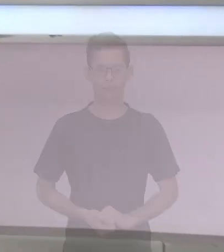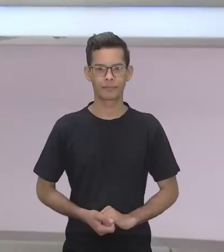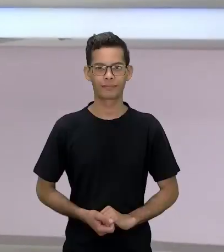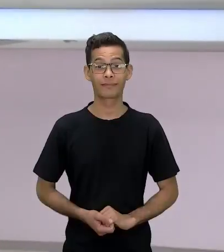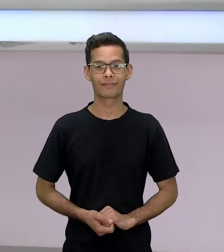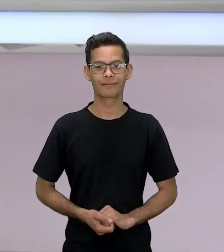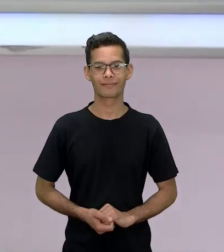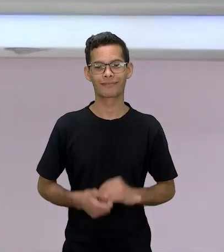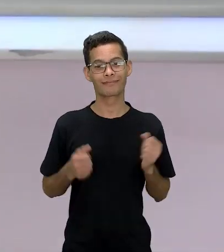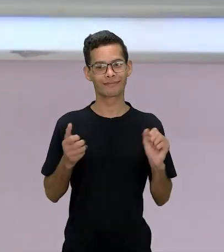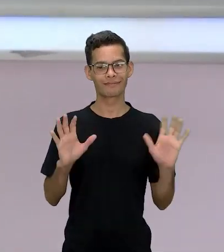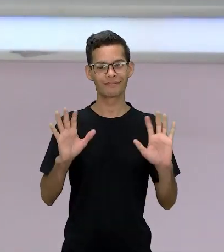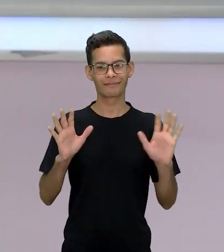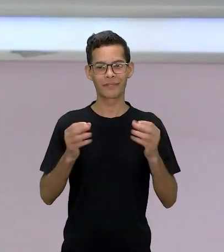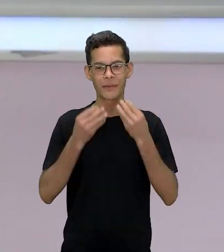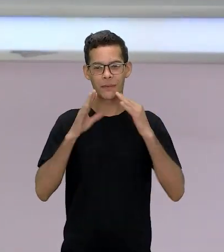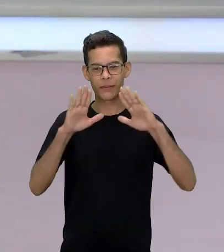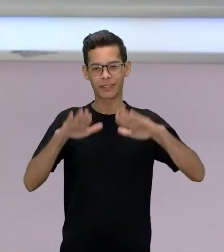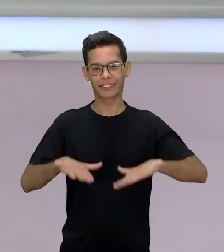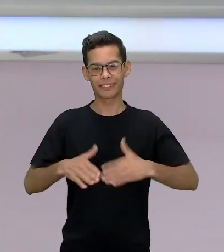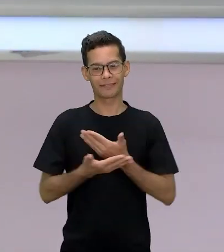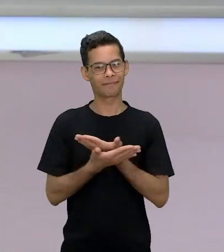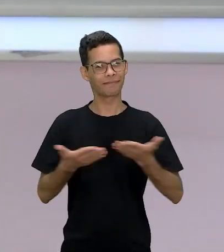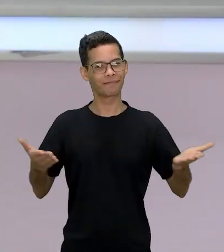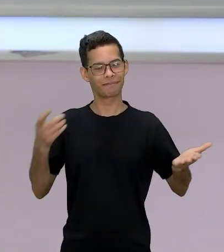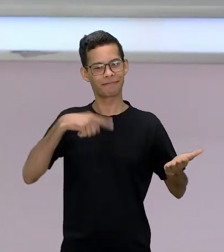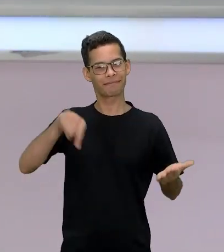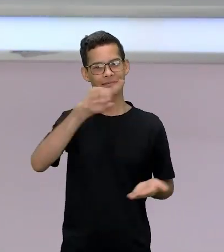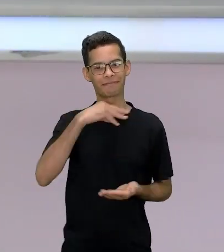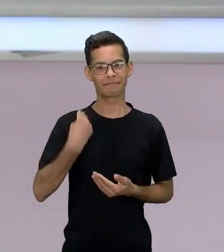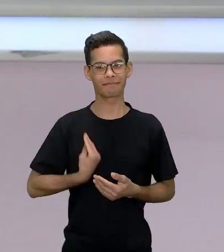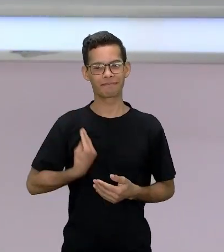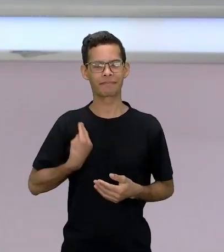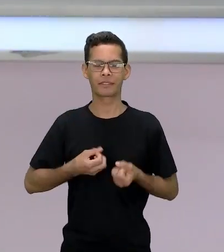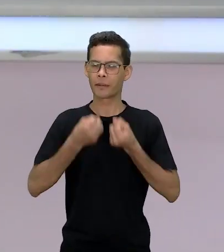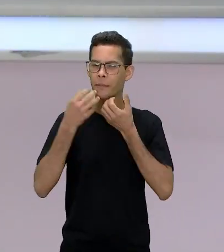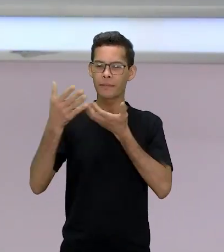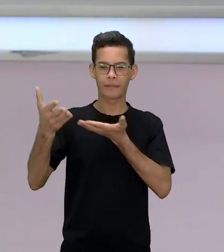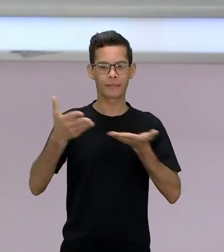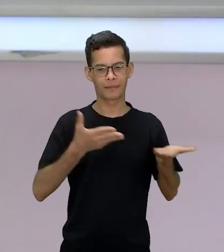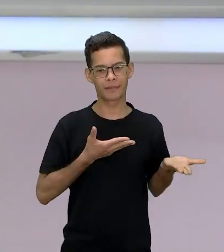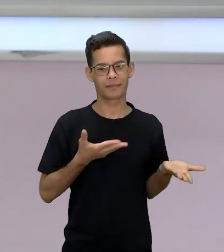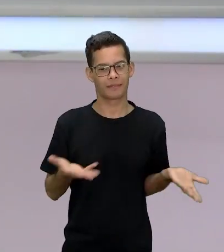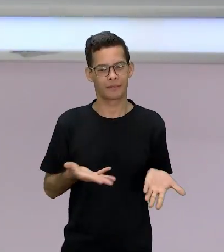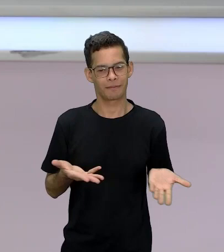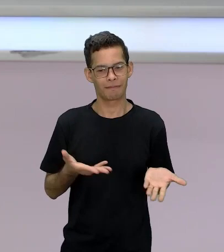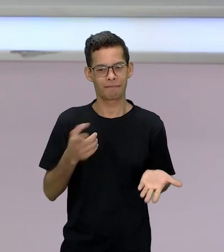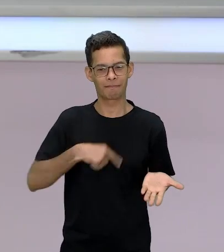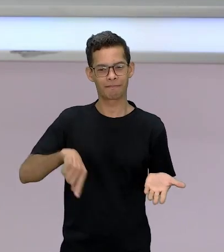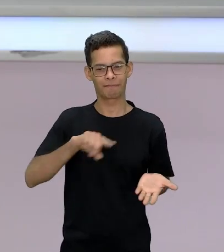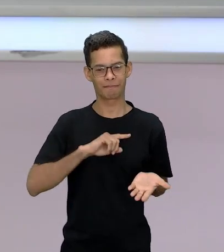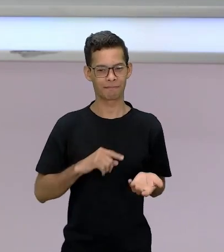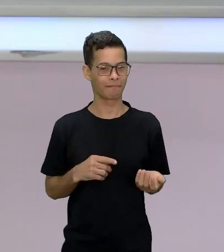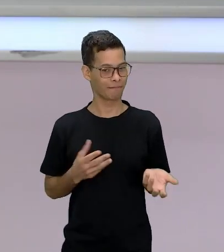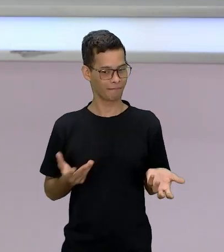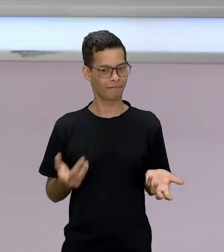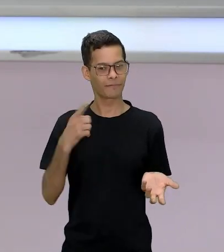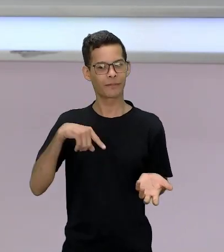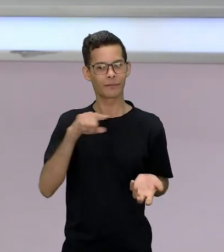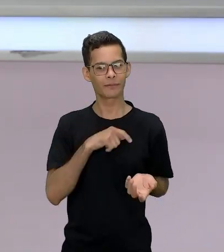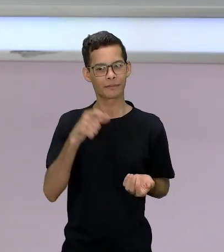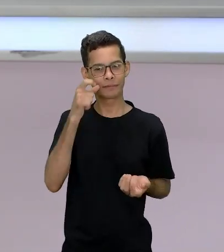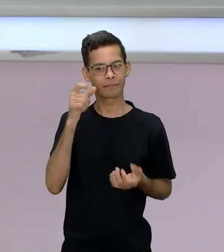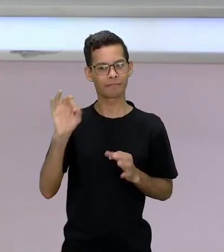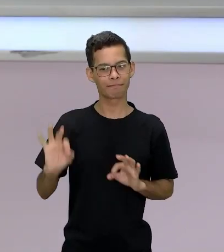Olá, boa tarde a todos e a todas, sejam muito bem-vindos e bem-vindas. Vocês estão